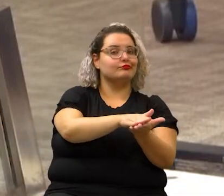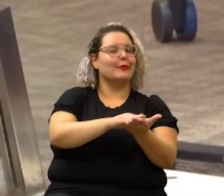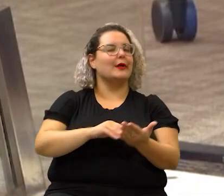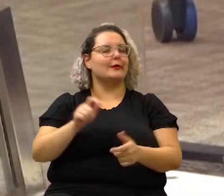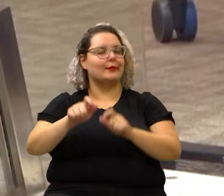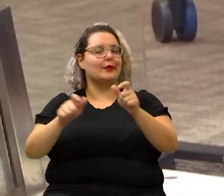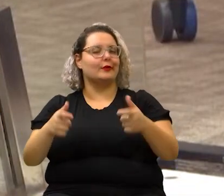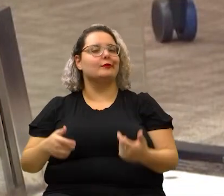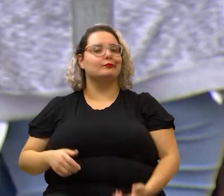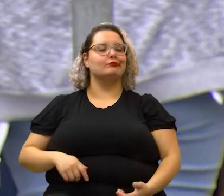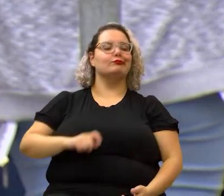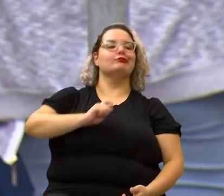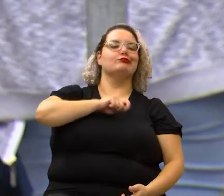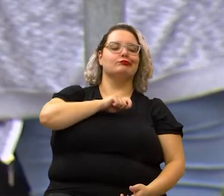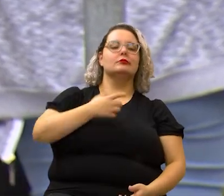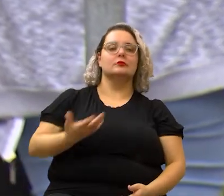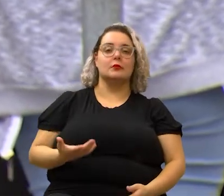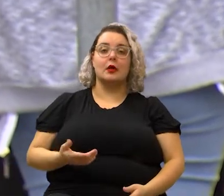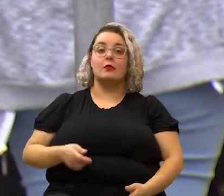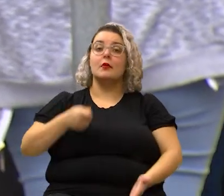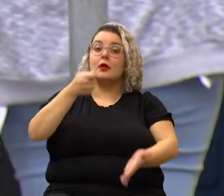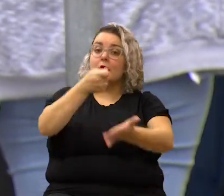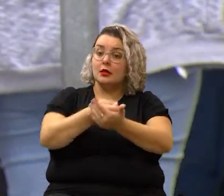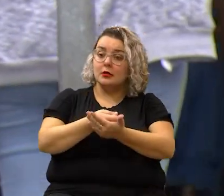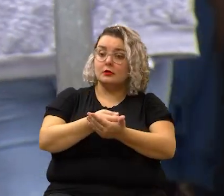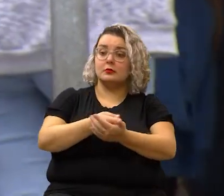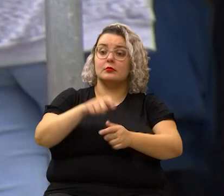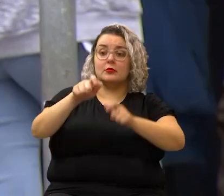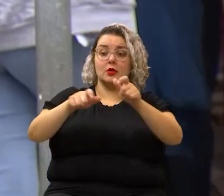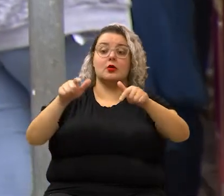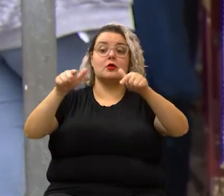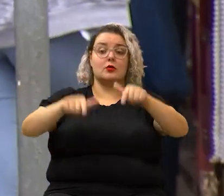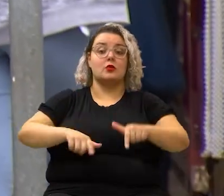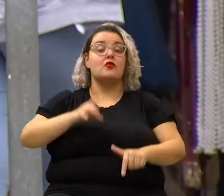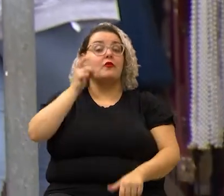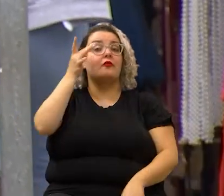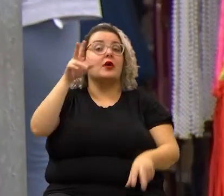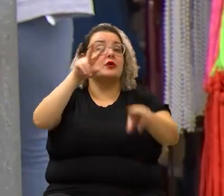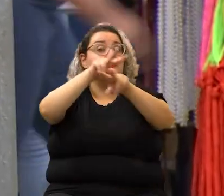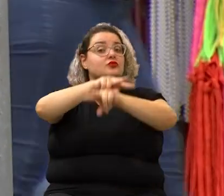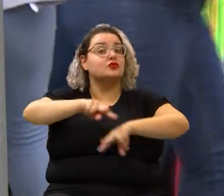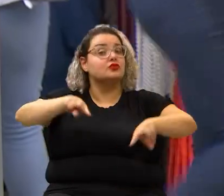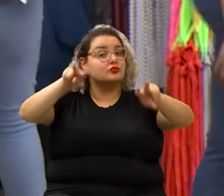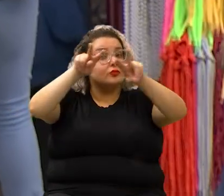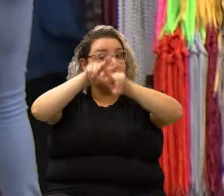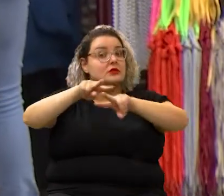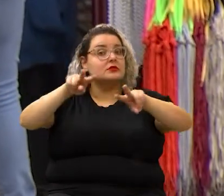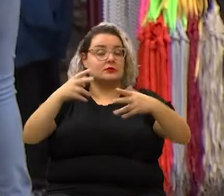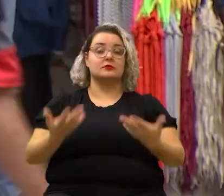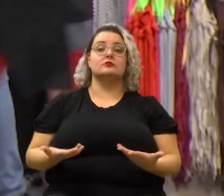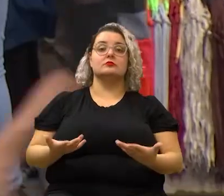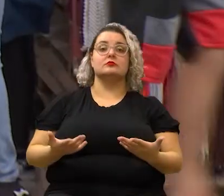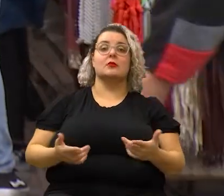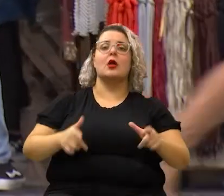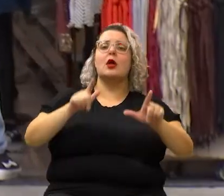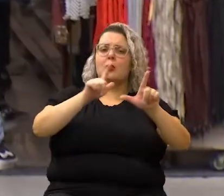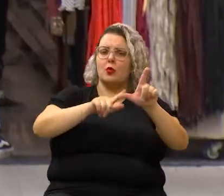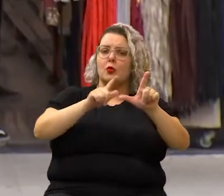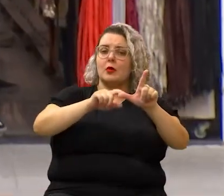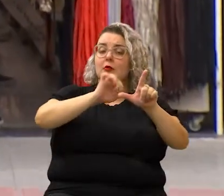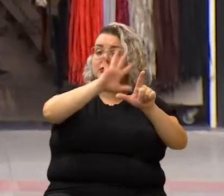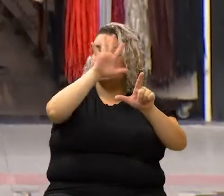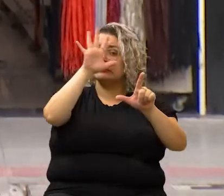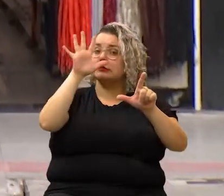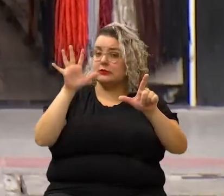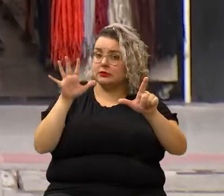espertalhões. Fica estabelecido que ele deve estar em local de fácil visualização e com a letra